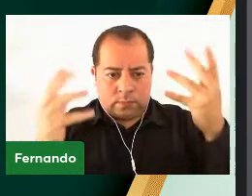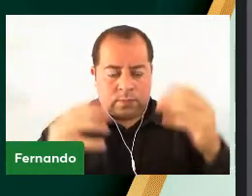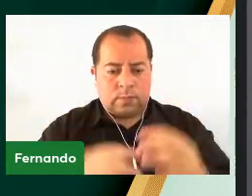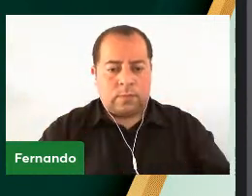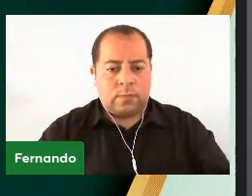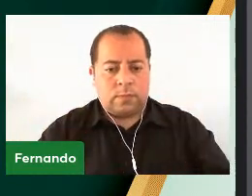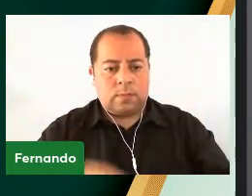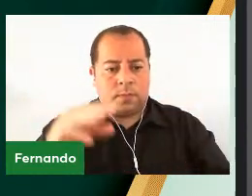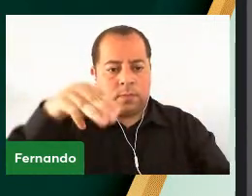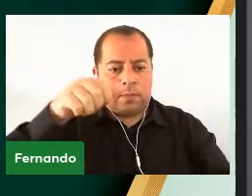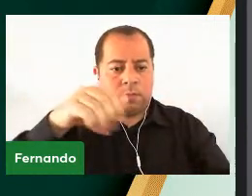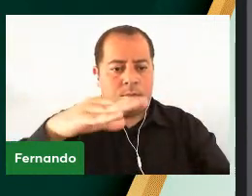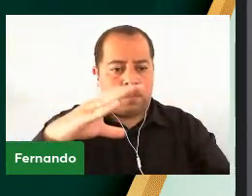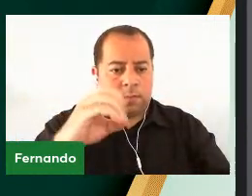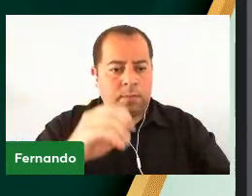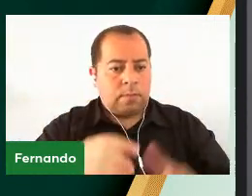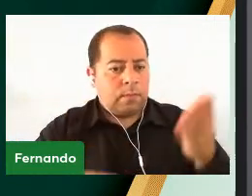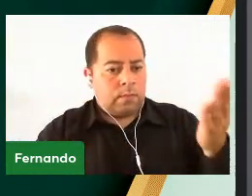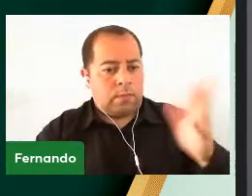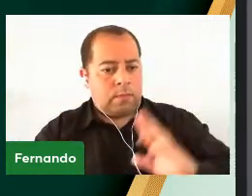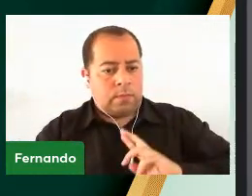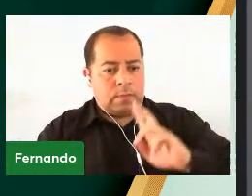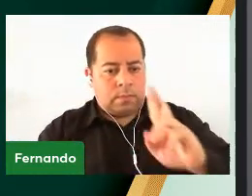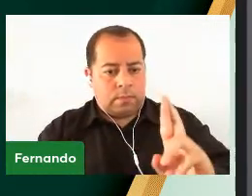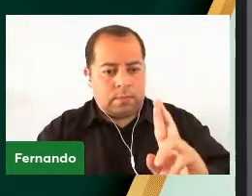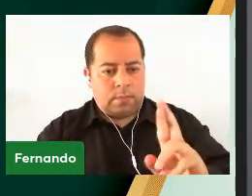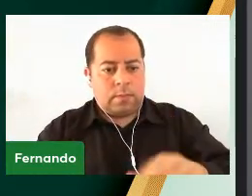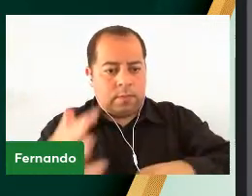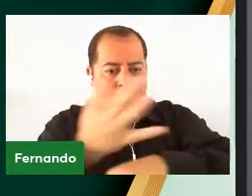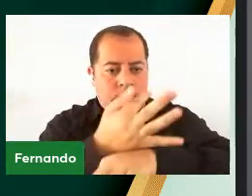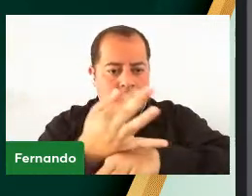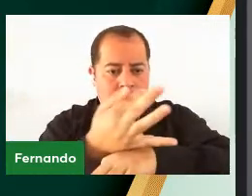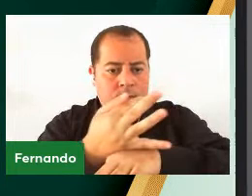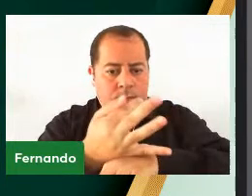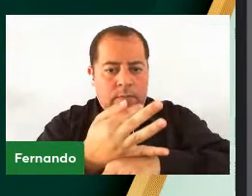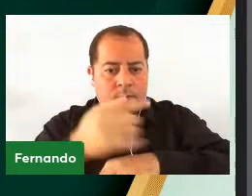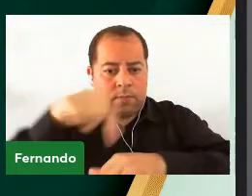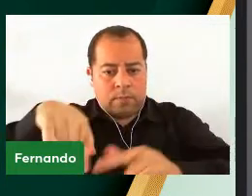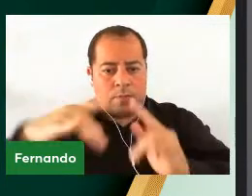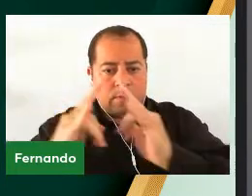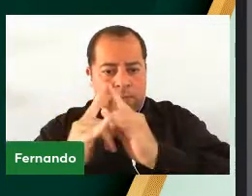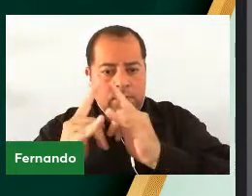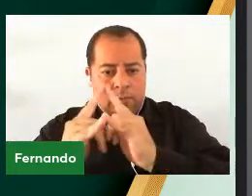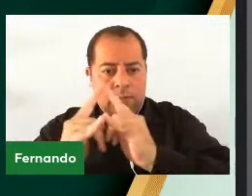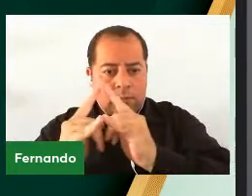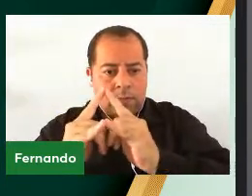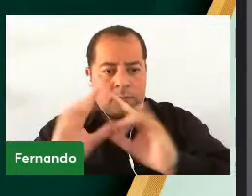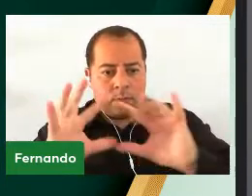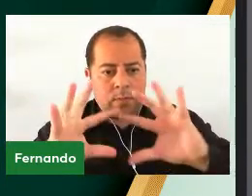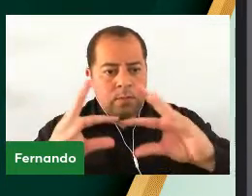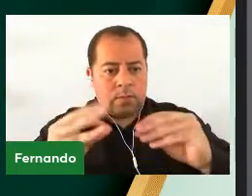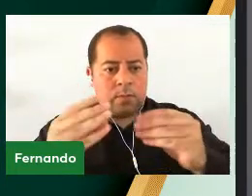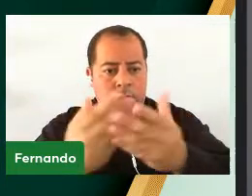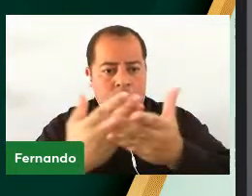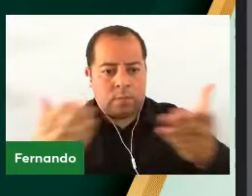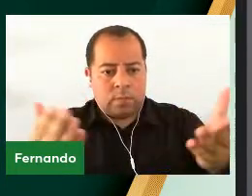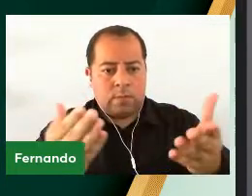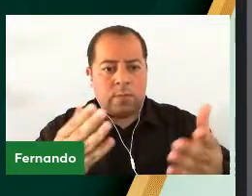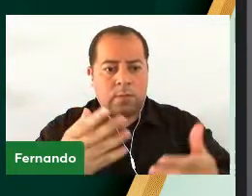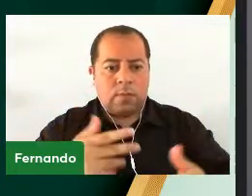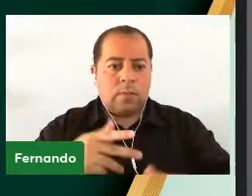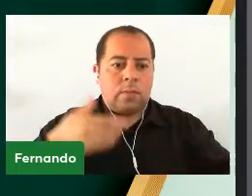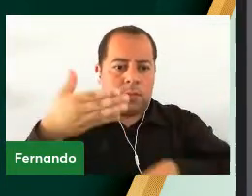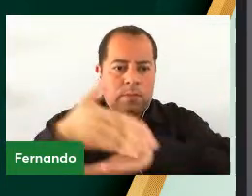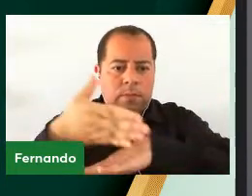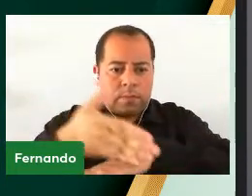Marcos Ferrol Que representa formalmente a nossa querida instituição E todos os demais presentes nessa sala